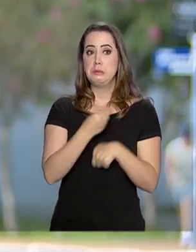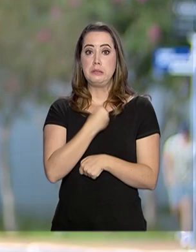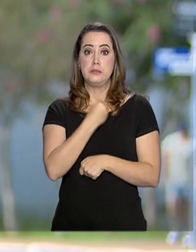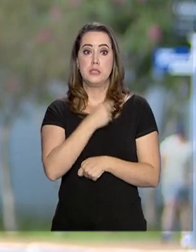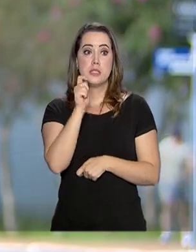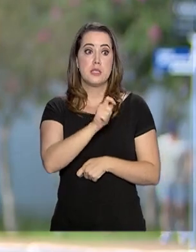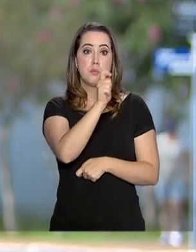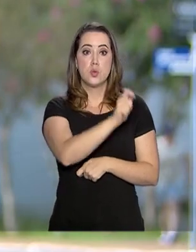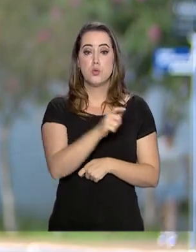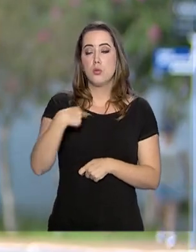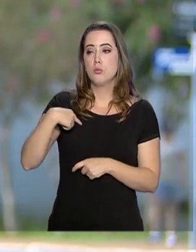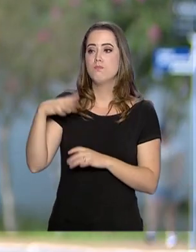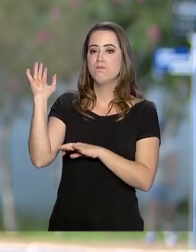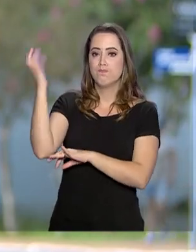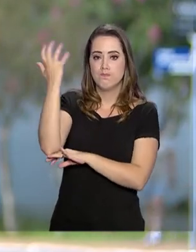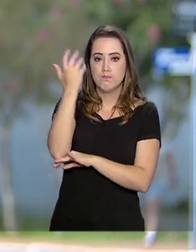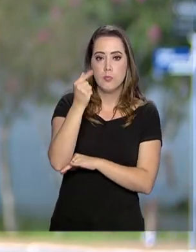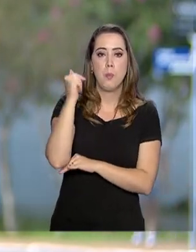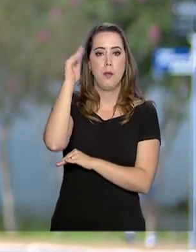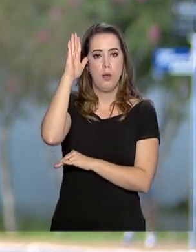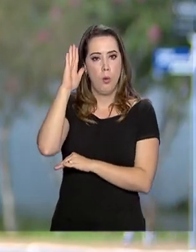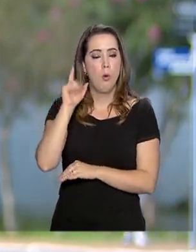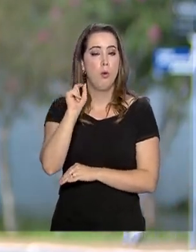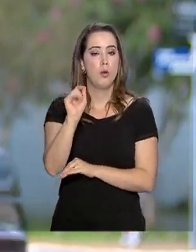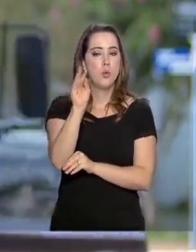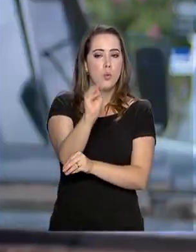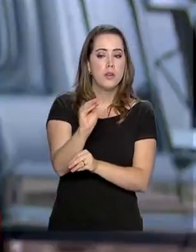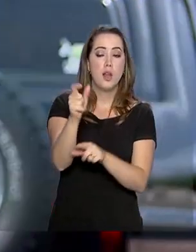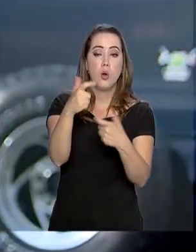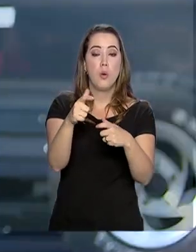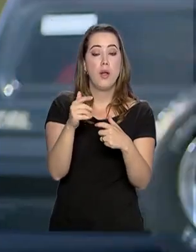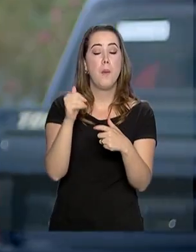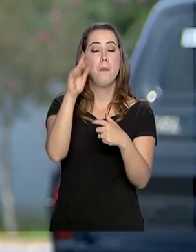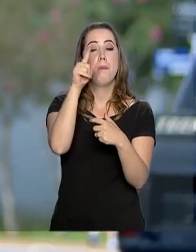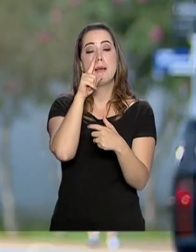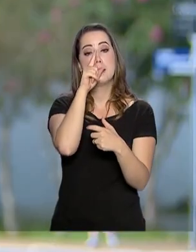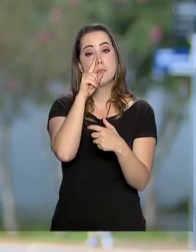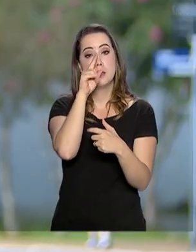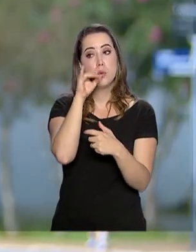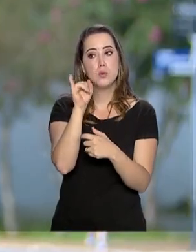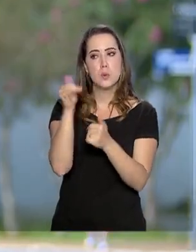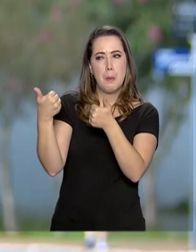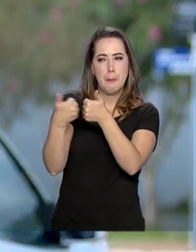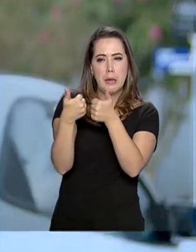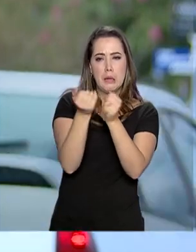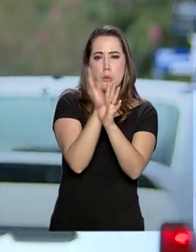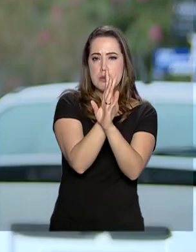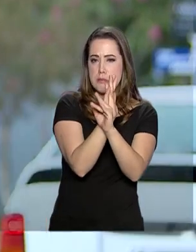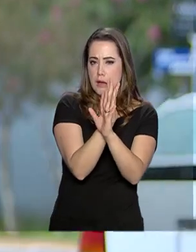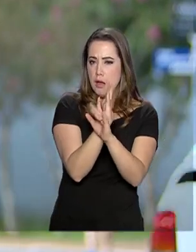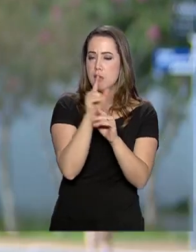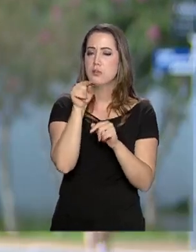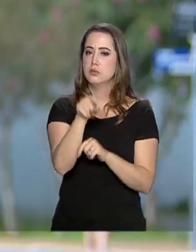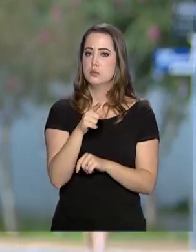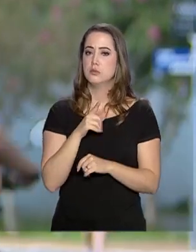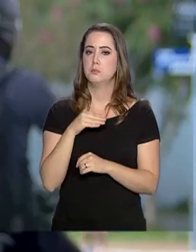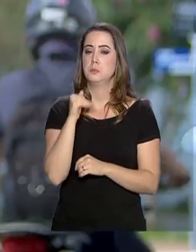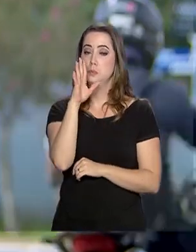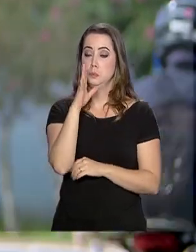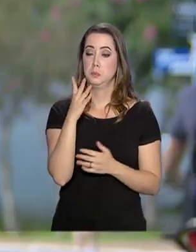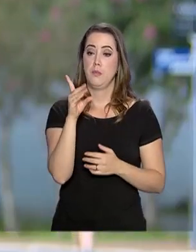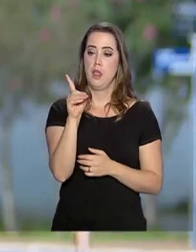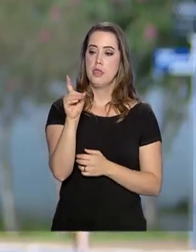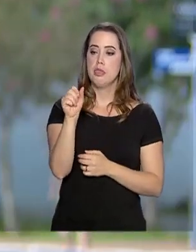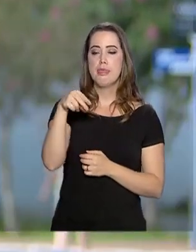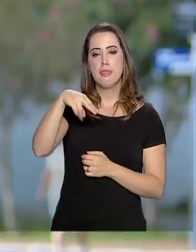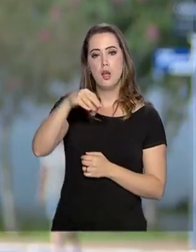humana quanto para meio ambiente. Então, esse cuidado, primeiro, é com essas usinas que estão, essas 142 usinas que podem ter esse dano maior e